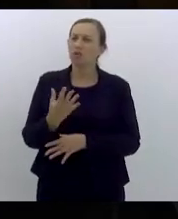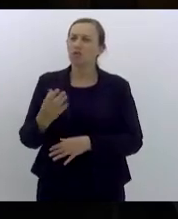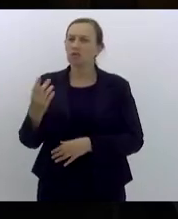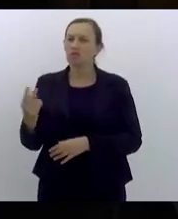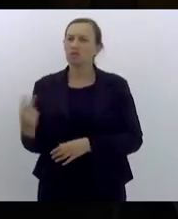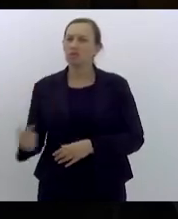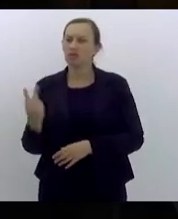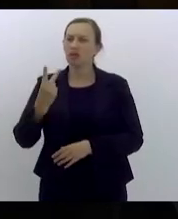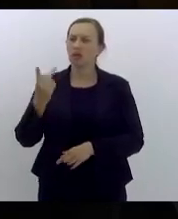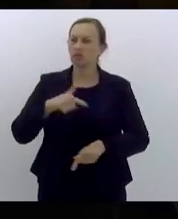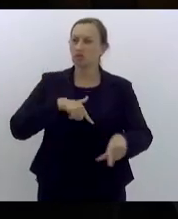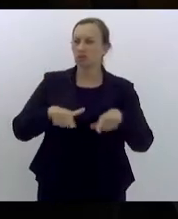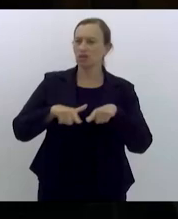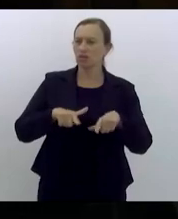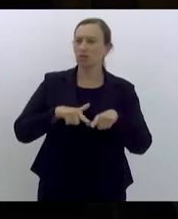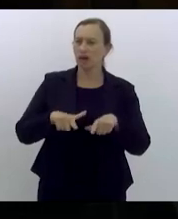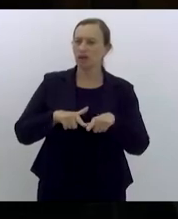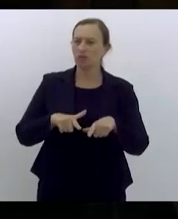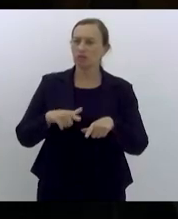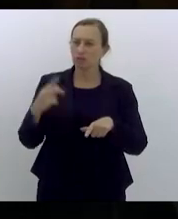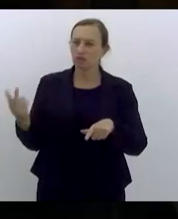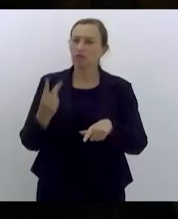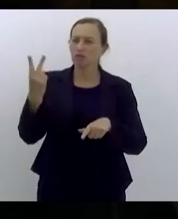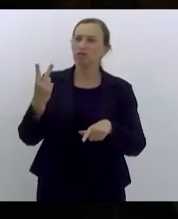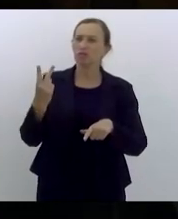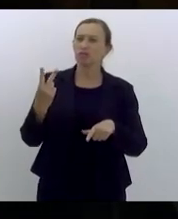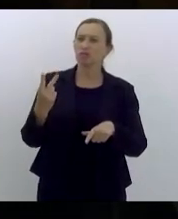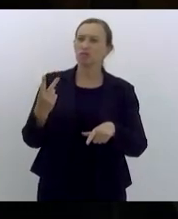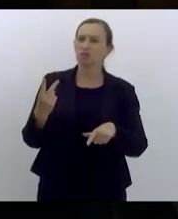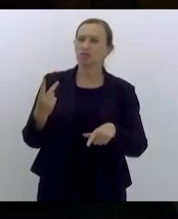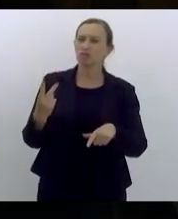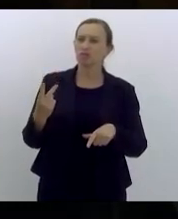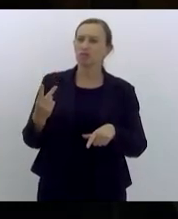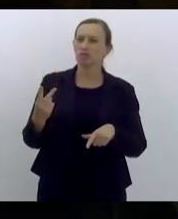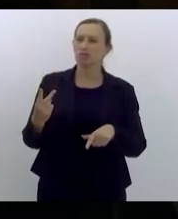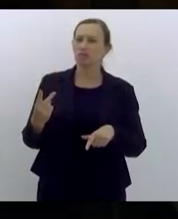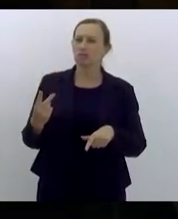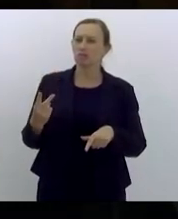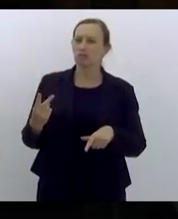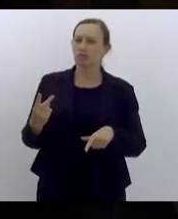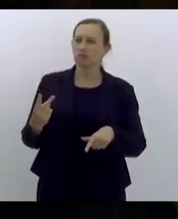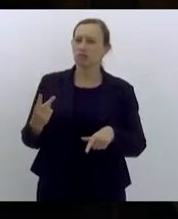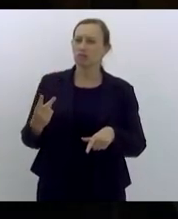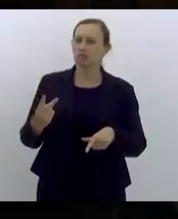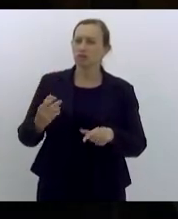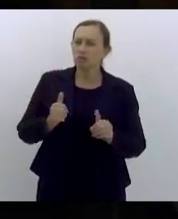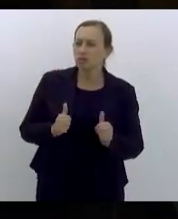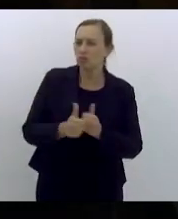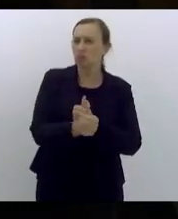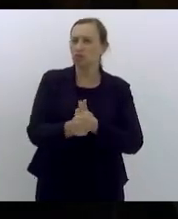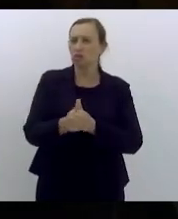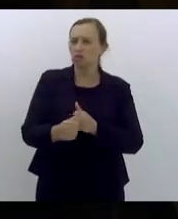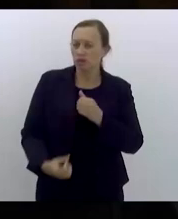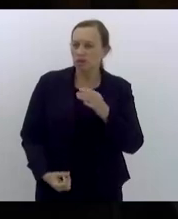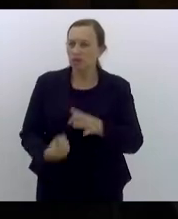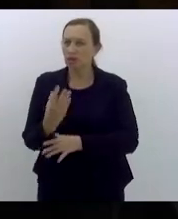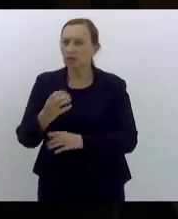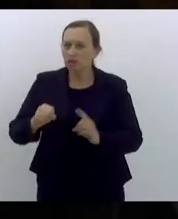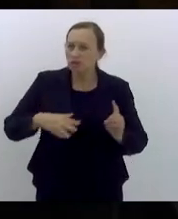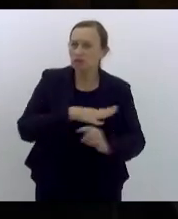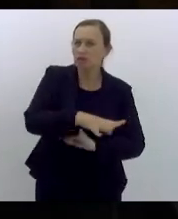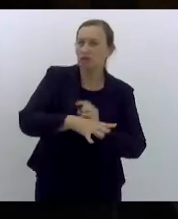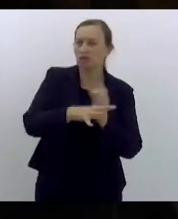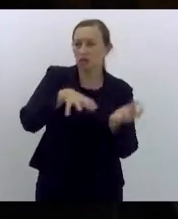de bens e serviços e valorizando o trabalho coloca as trabalhadoras e os trabalhadores como protagonistas da construção de uma sociedade